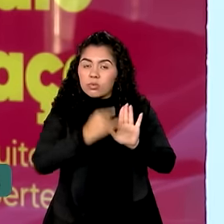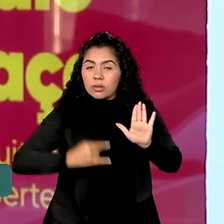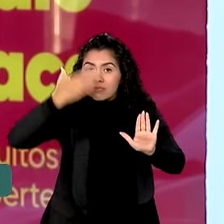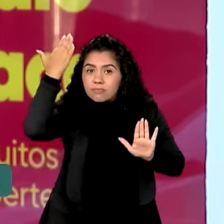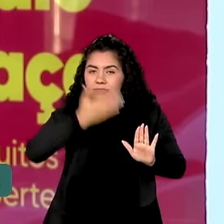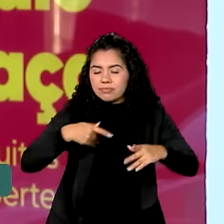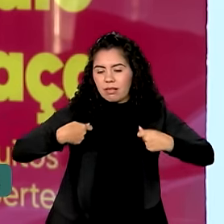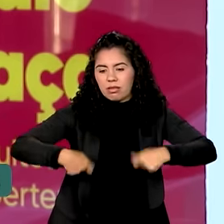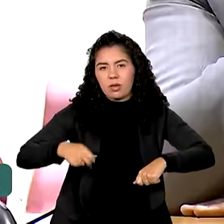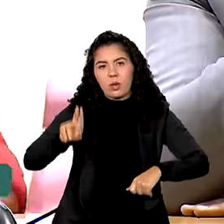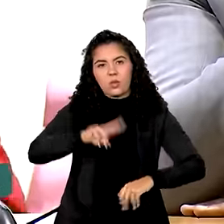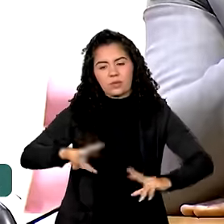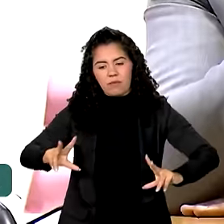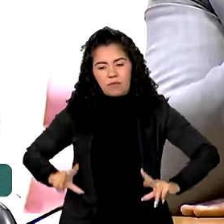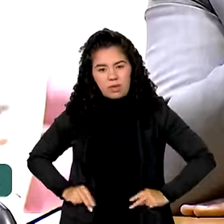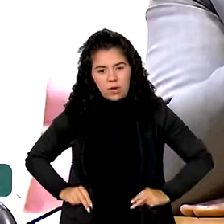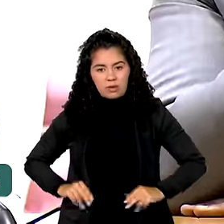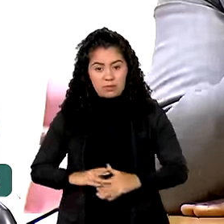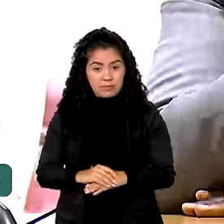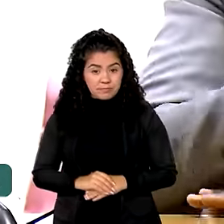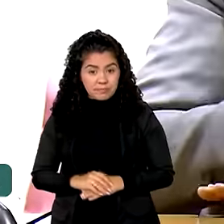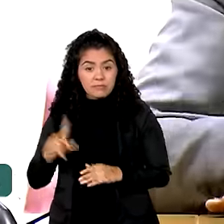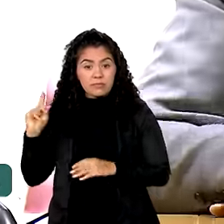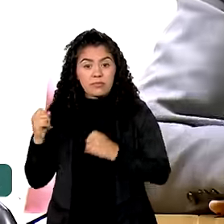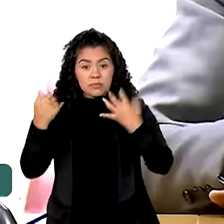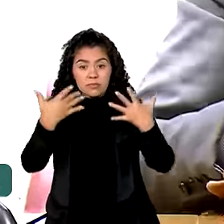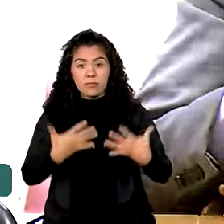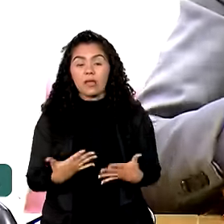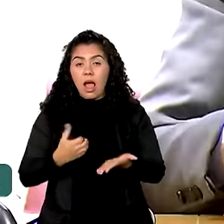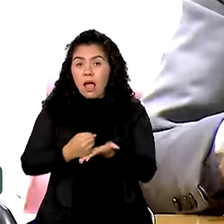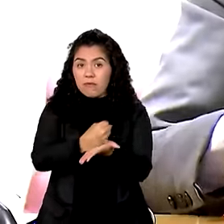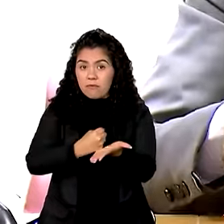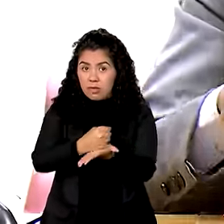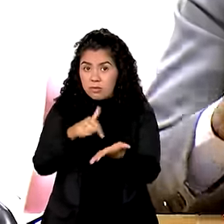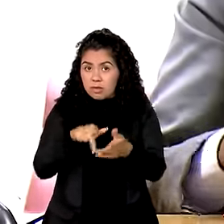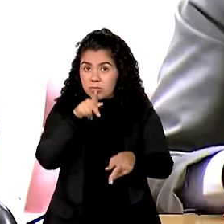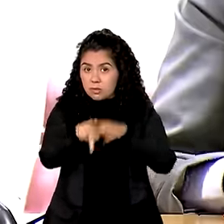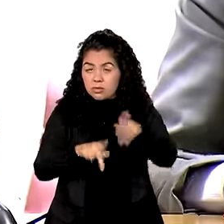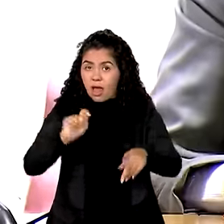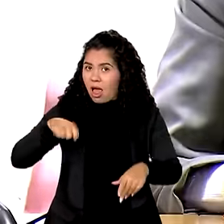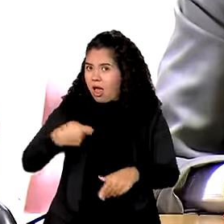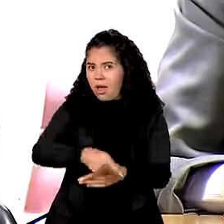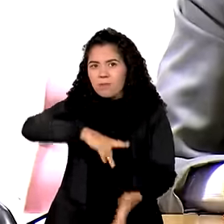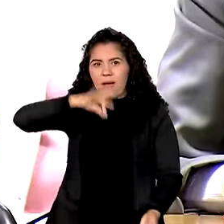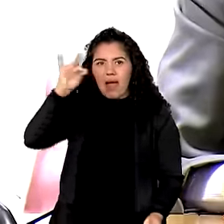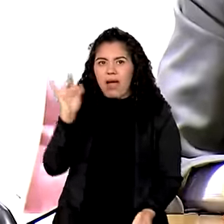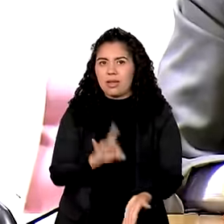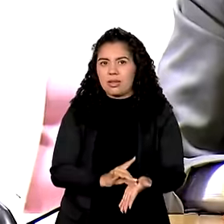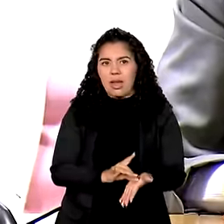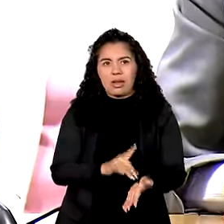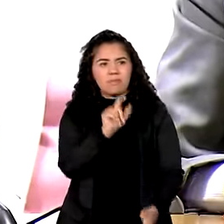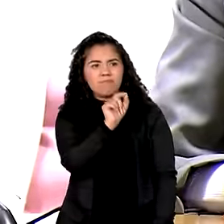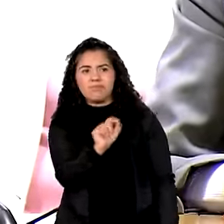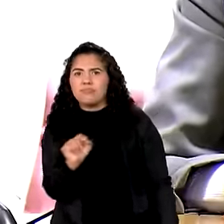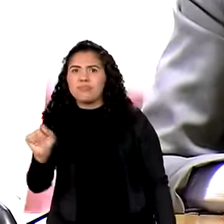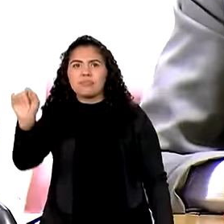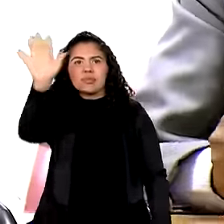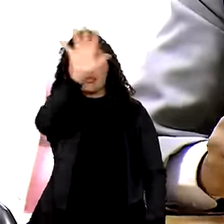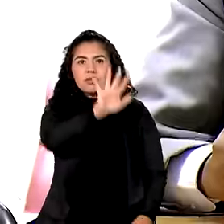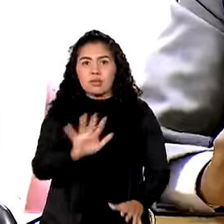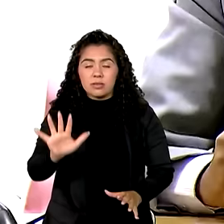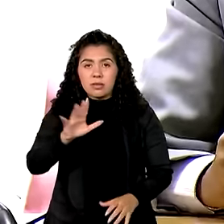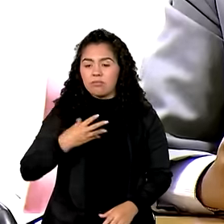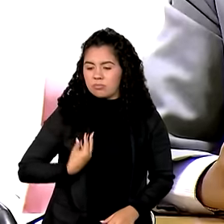necessidade do uso. Farmácia Popular é uma realidade nacional. Ela está presente em 85